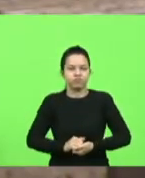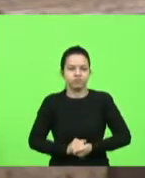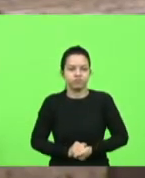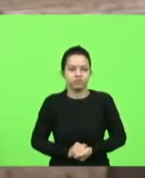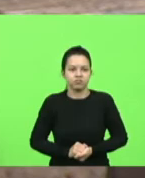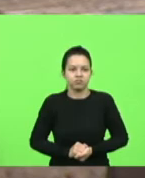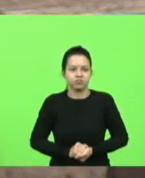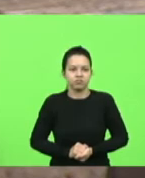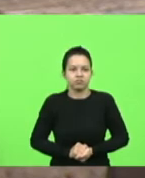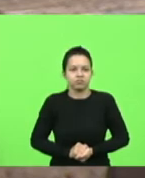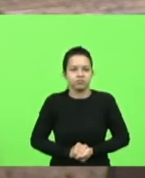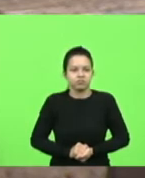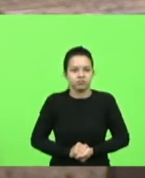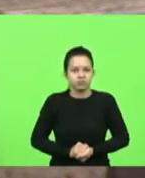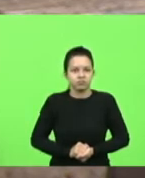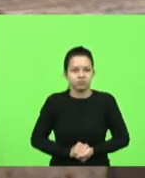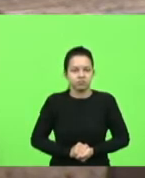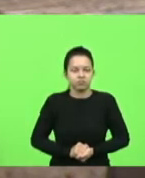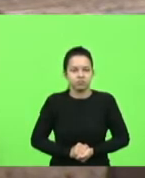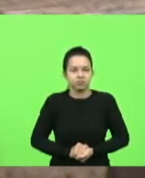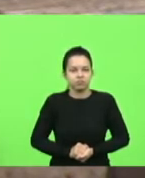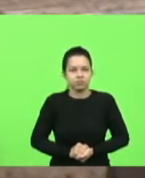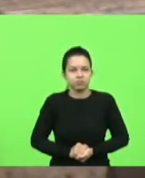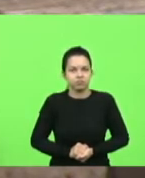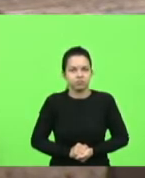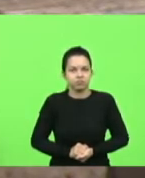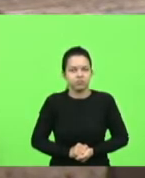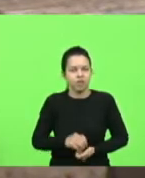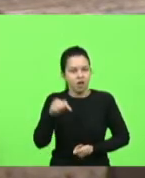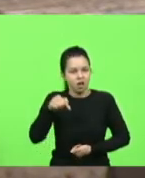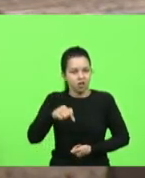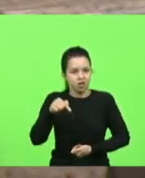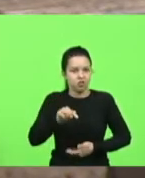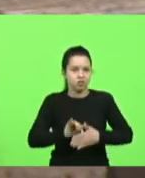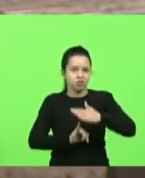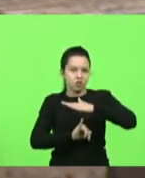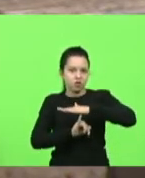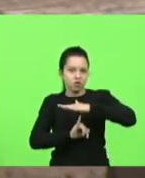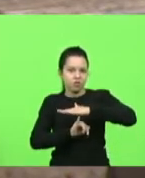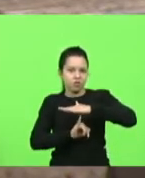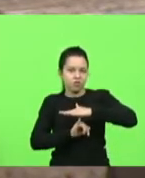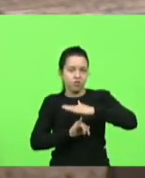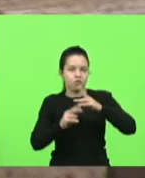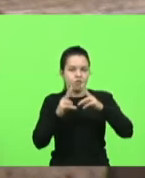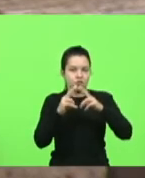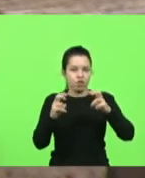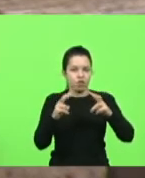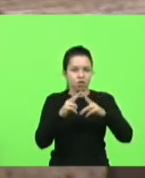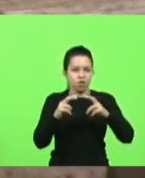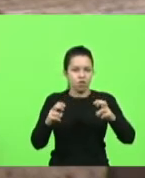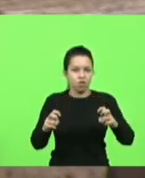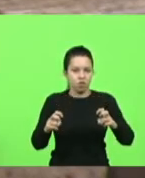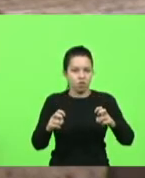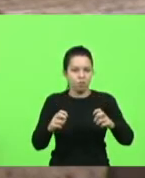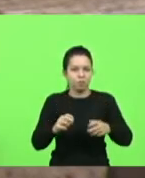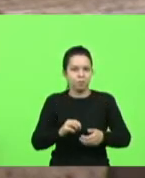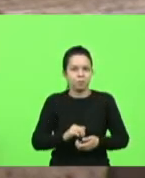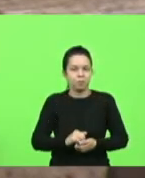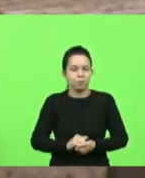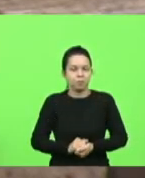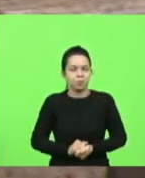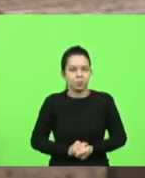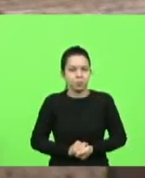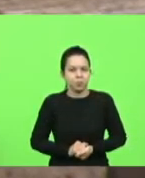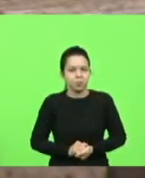e aqui no IFSC em Florianópolis isso aqui é um pouco mais